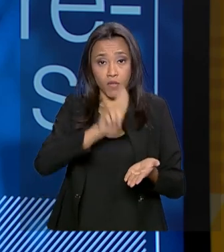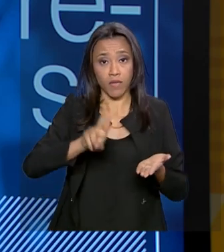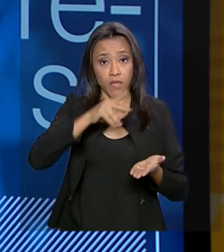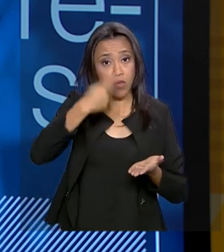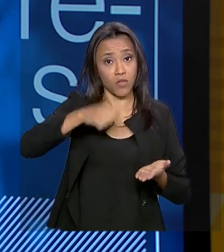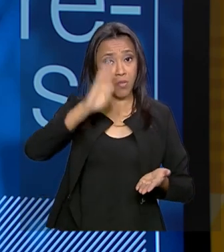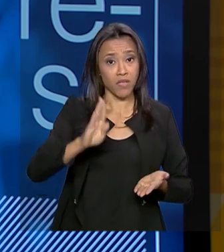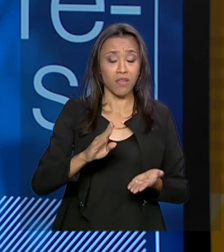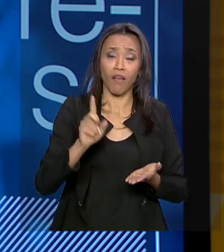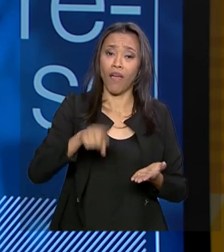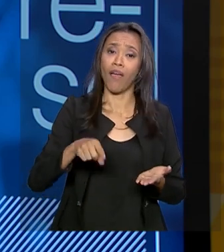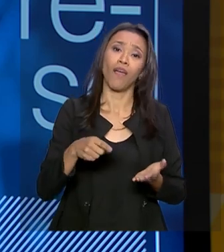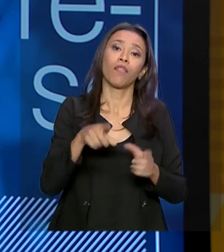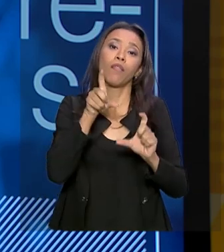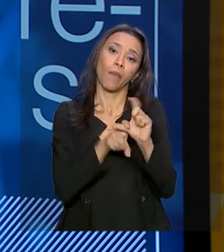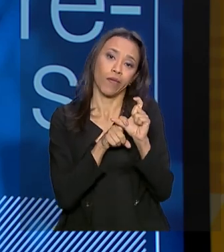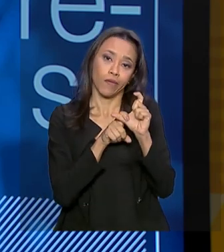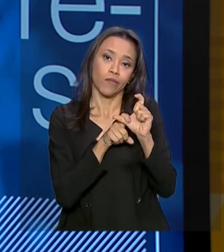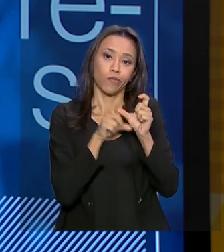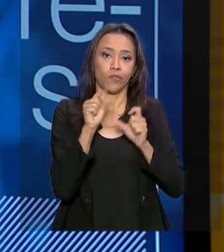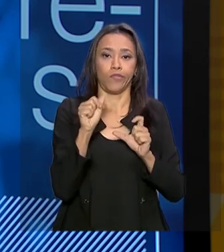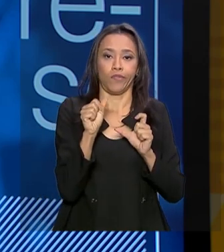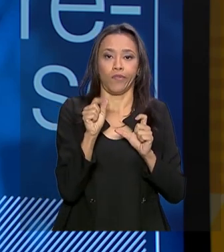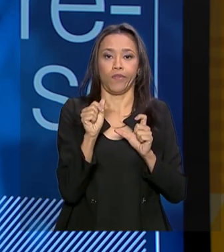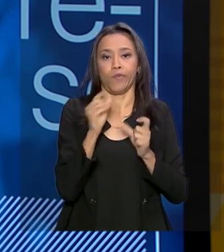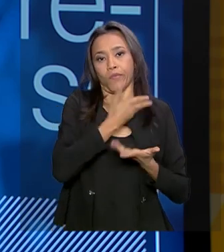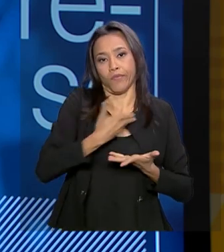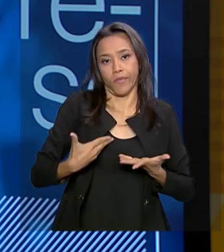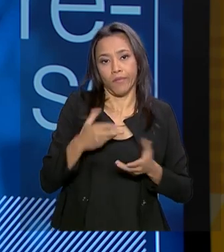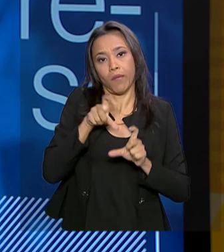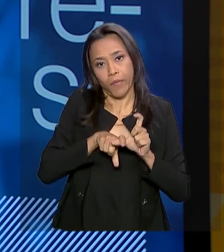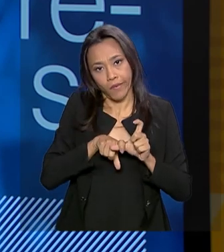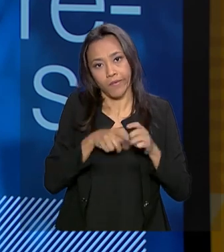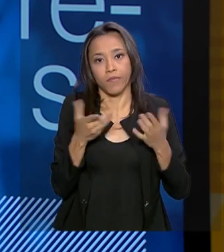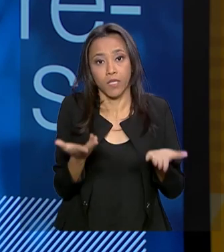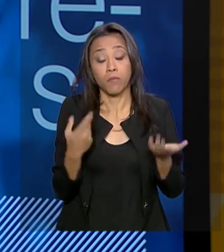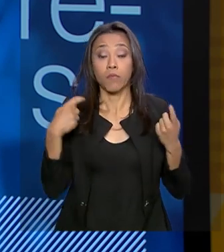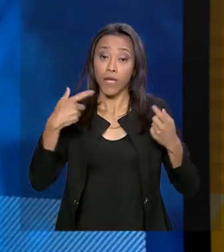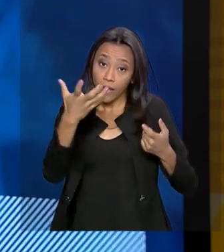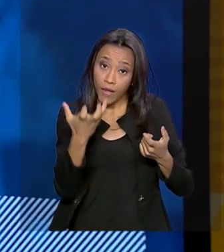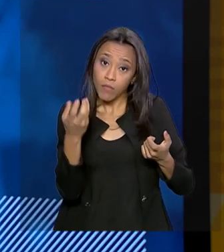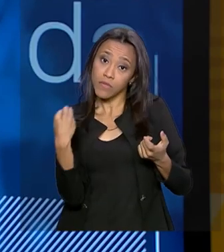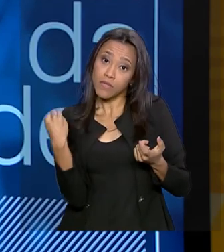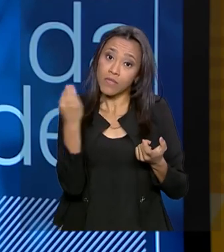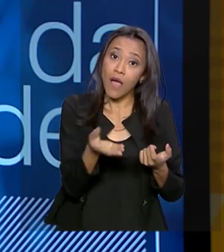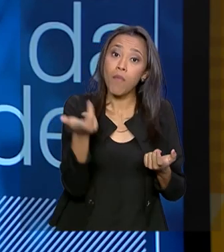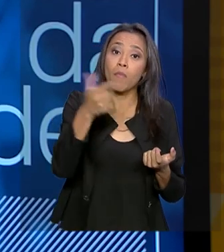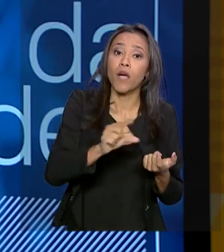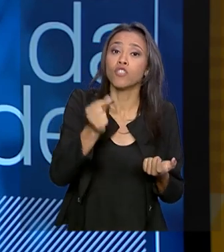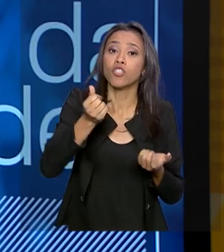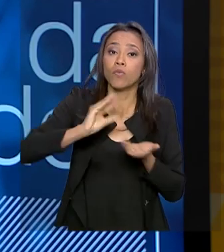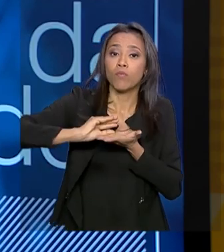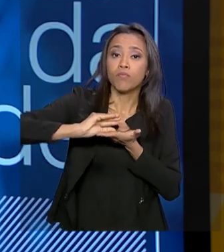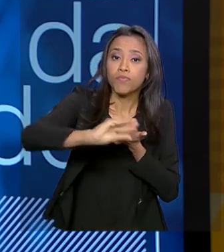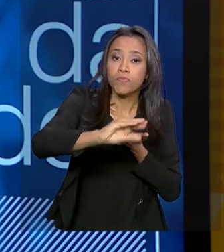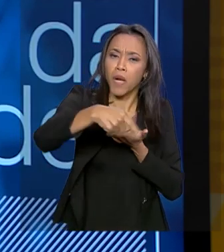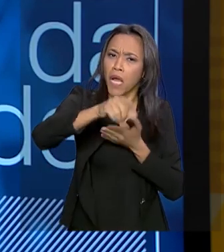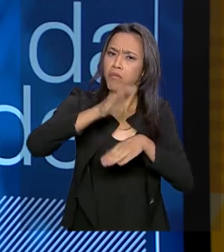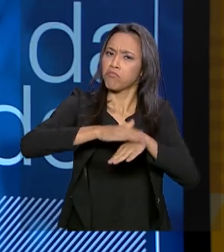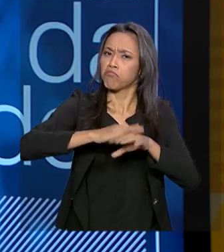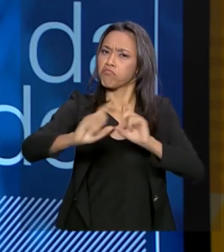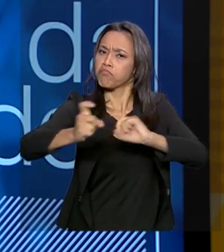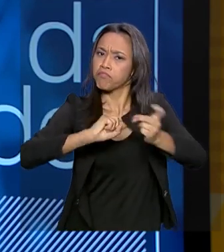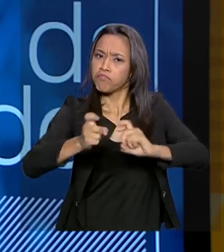brasileiras são totalmente independentes do orçamento. Então, nós queremos dar mais recursos adicionais para que elas possam gerar melhores práticas de